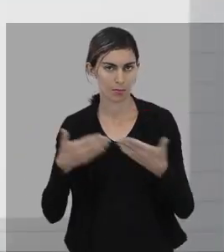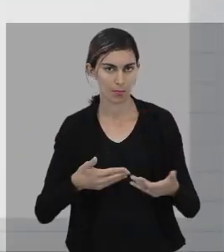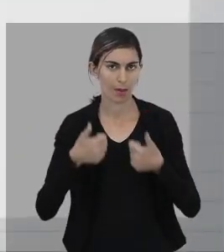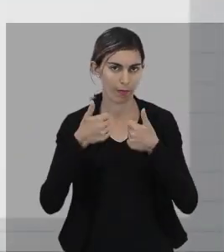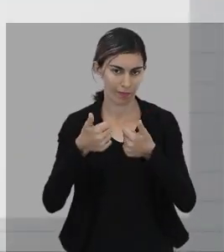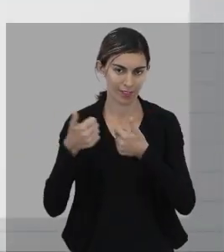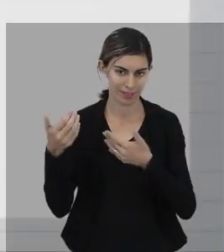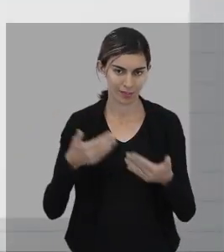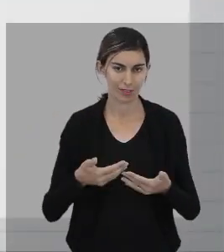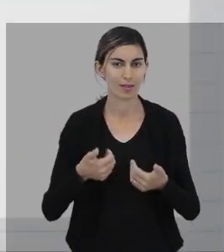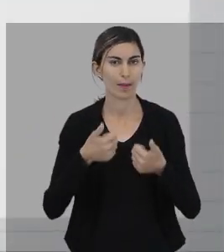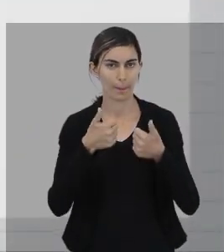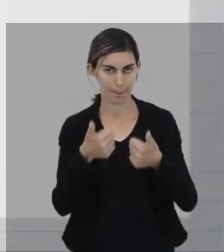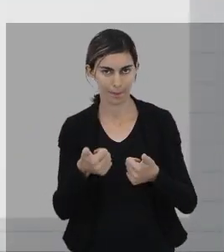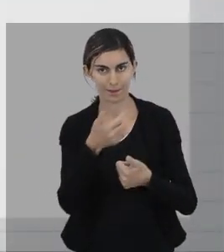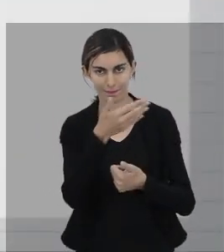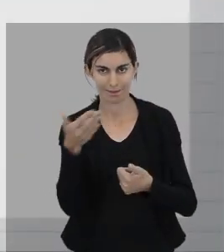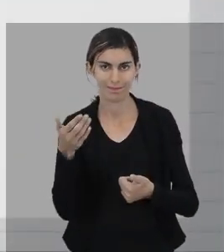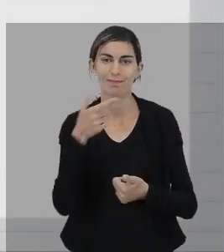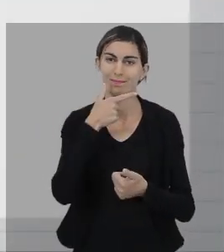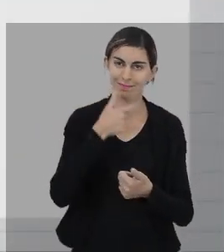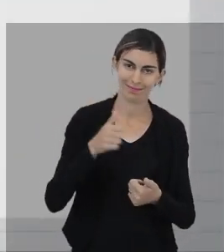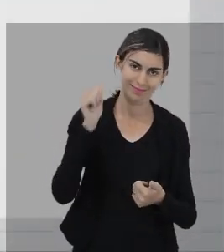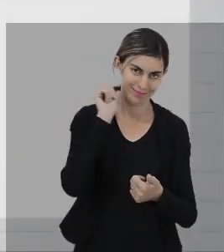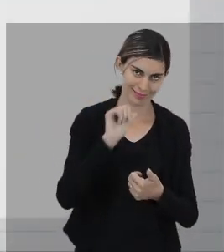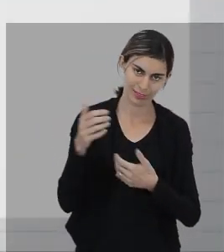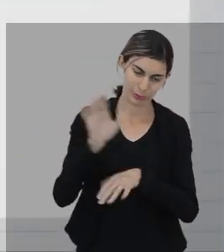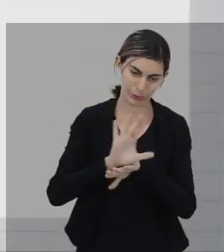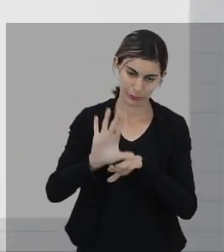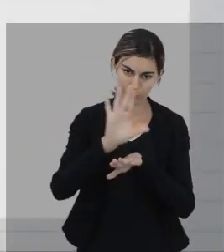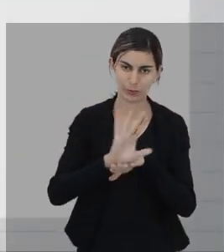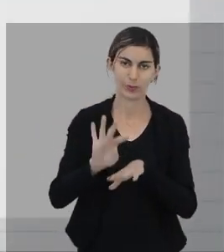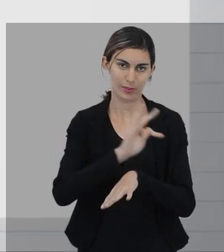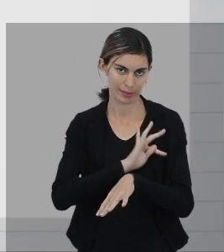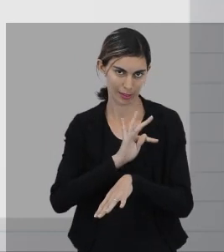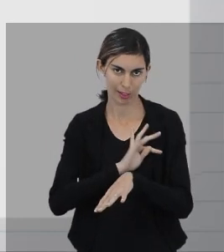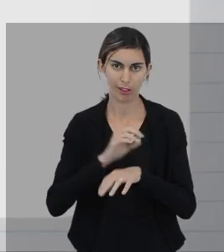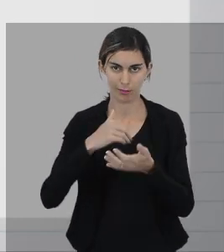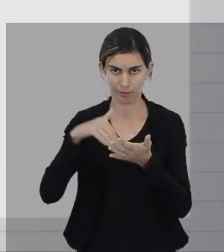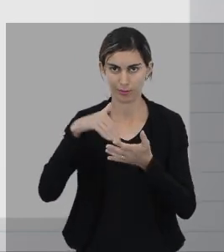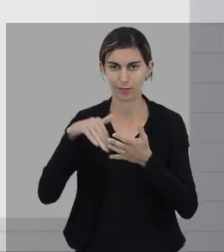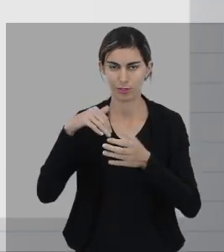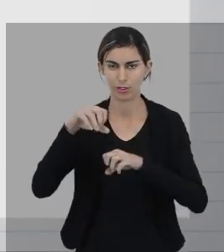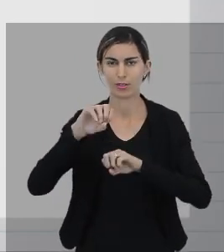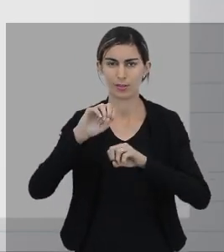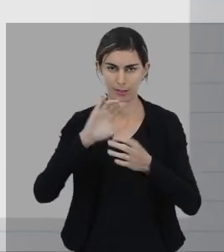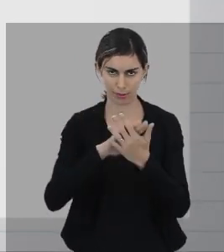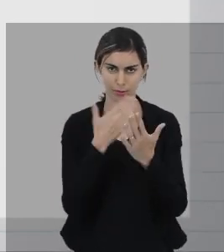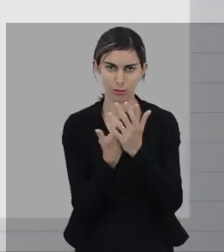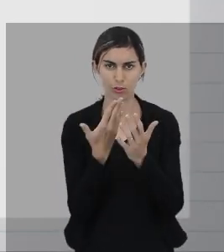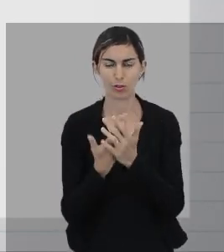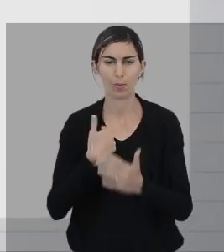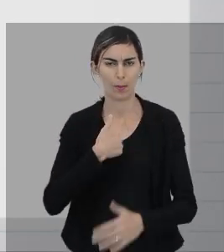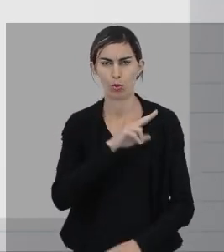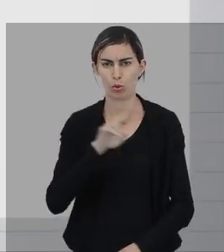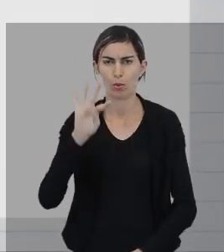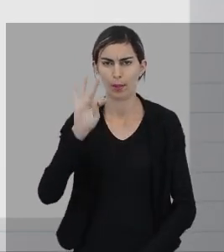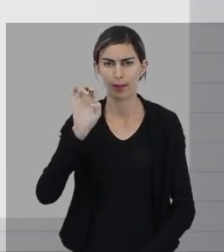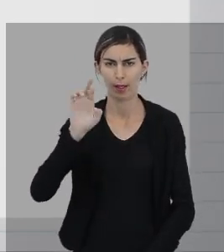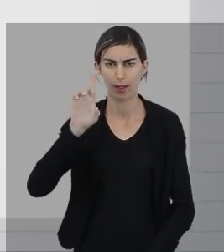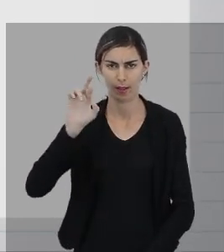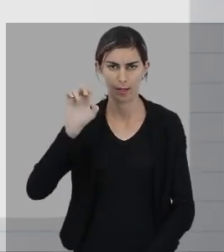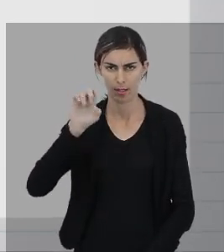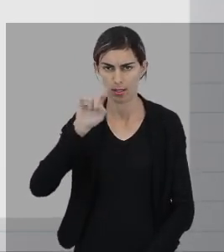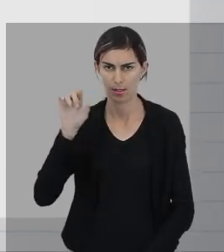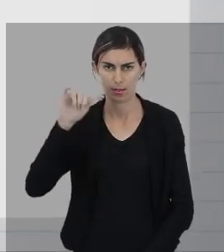Seja muito bem-vindo, seja muito bem-vinda ao curso técnico de Secretaria Escolar. Eu sou Terezinha Beltrão, coordenadora do